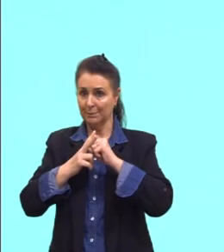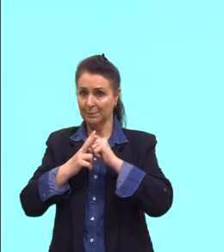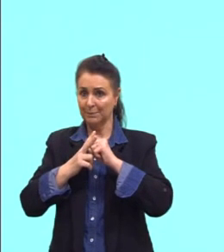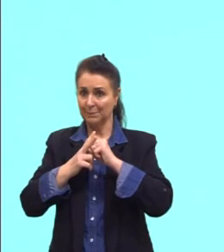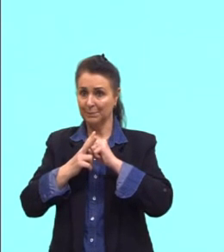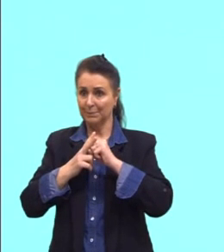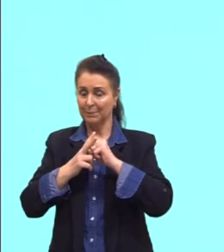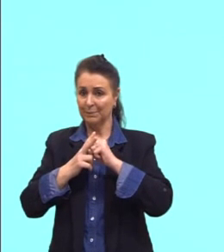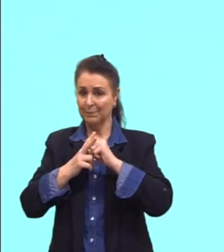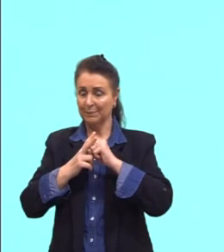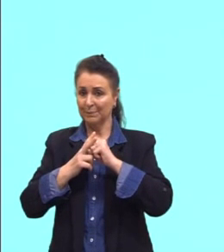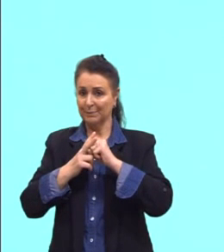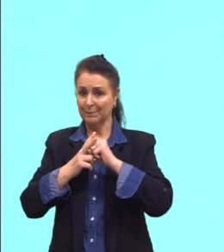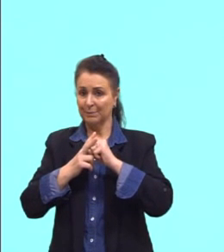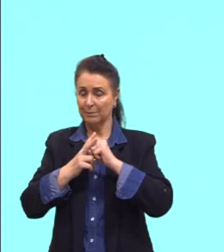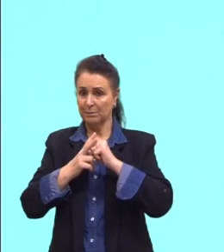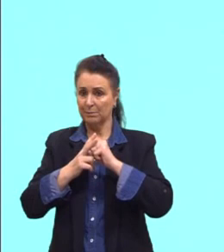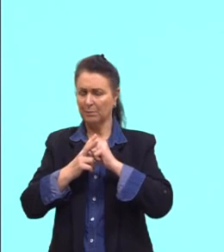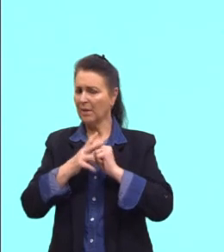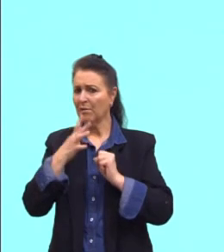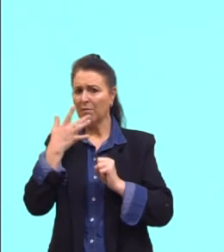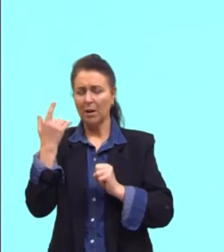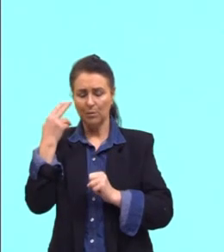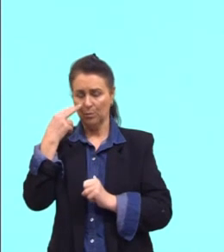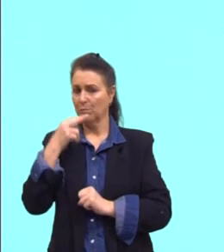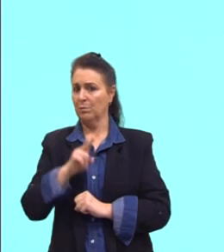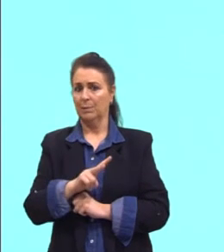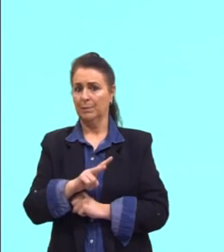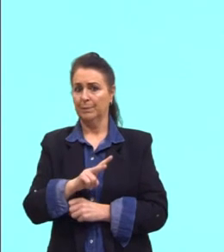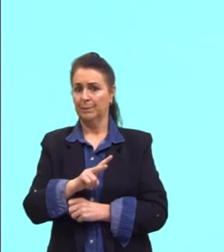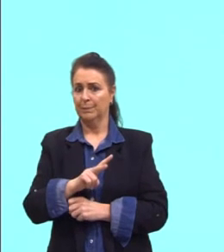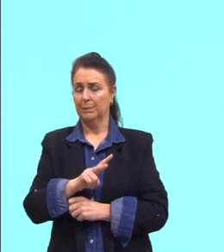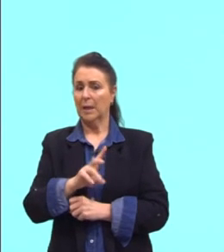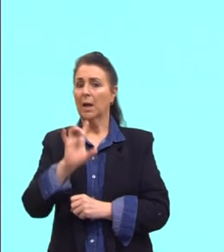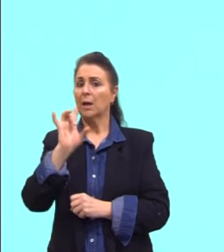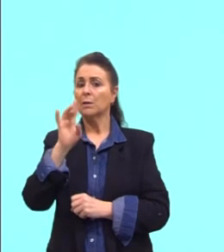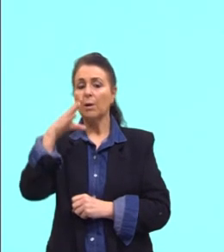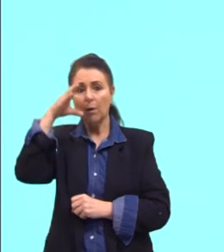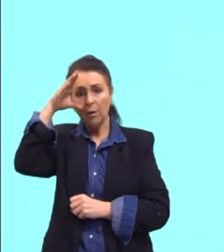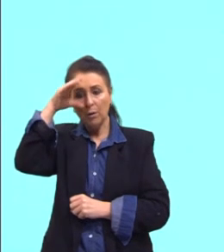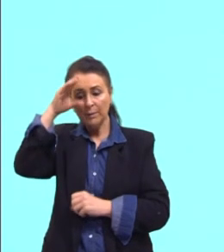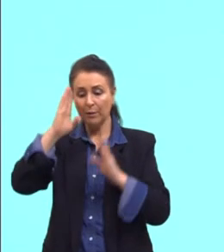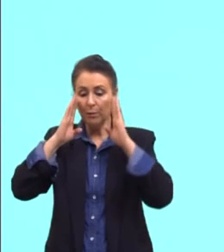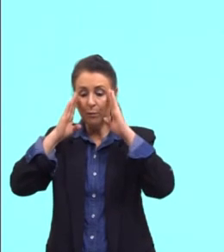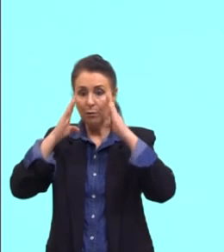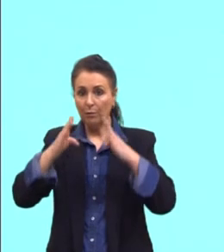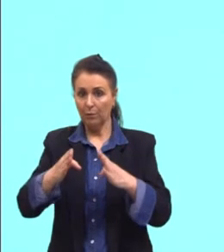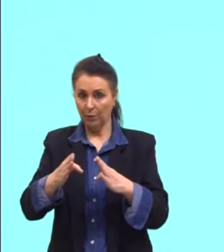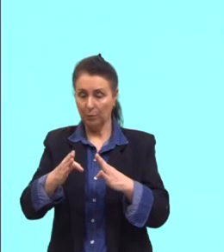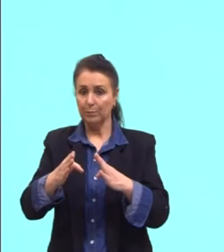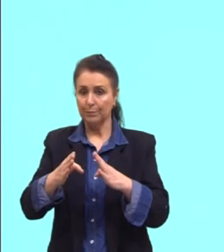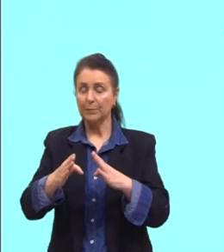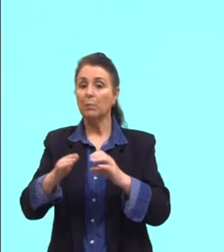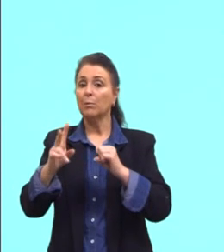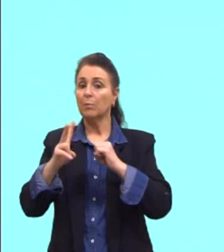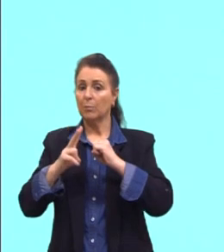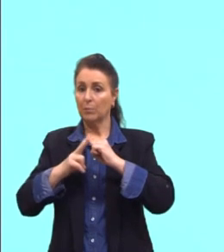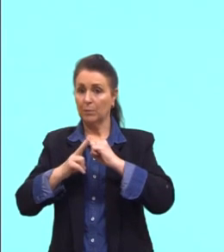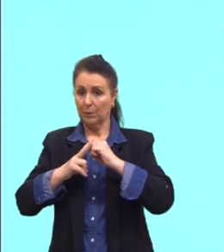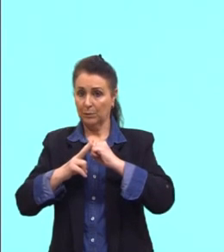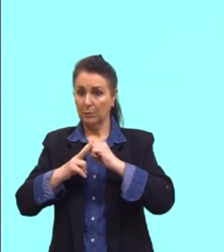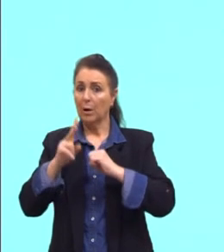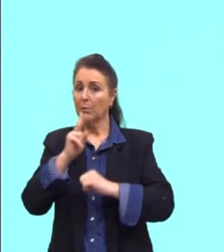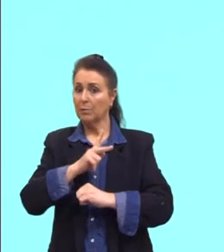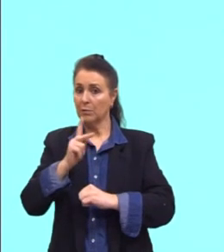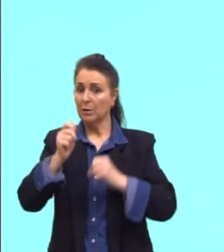É muito fácil de enxergar isso. É só nós nos atentarmos para os tempos verbais, que nós já trabalhamos,